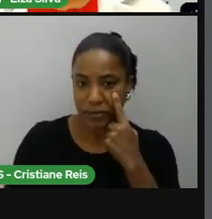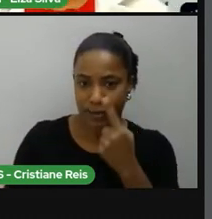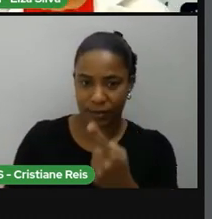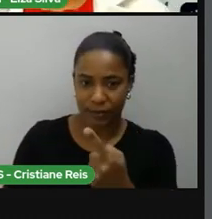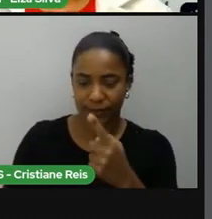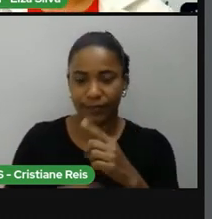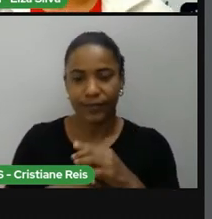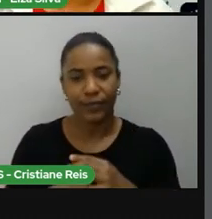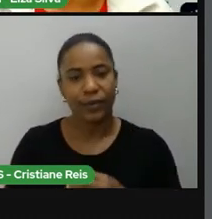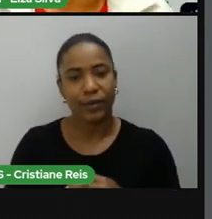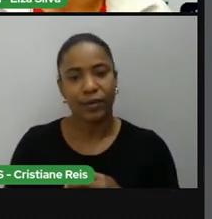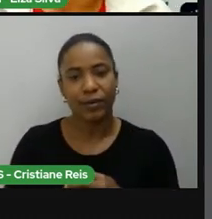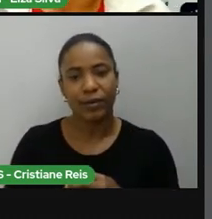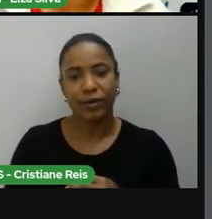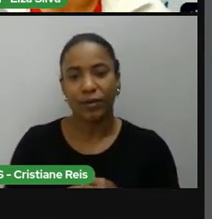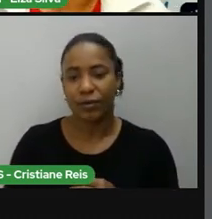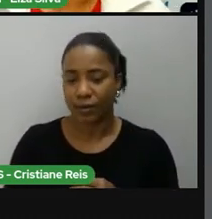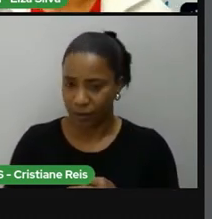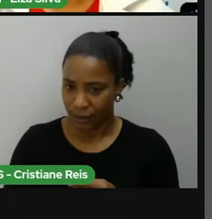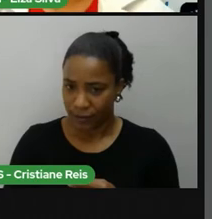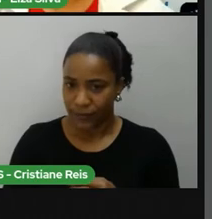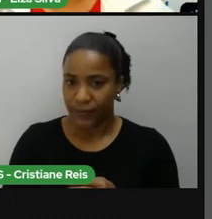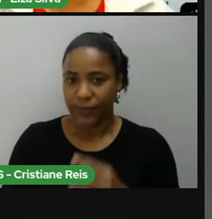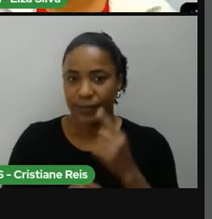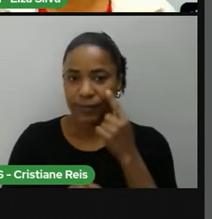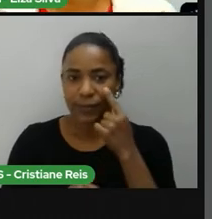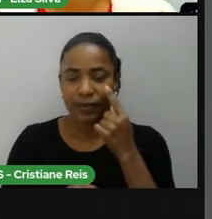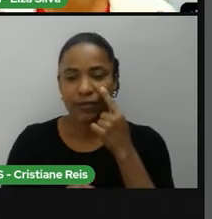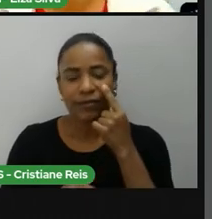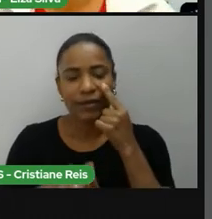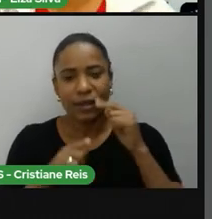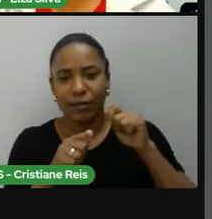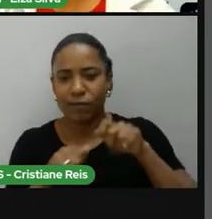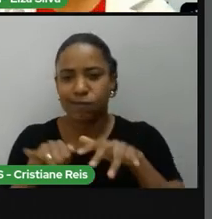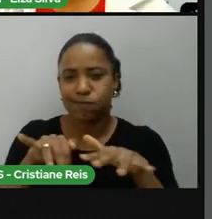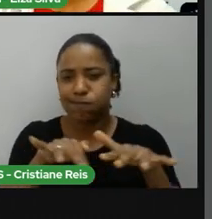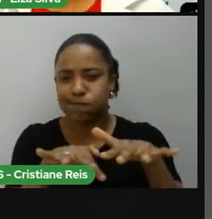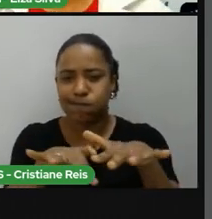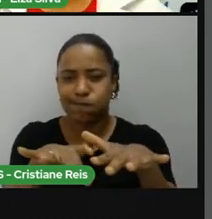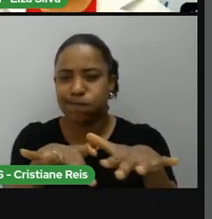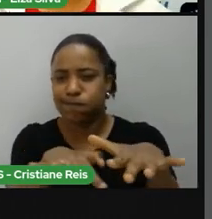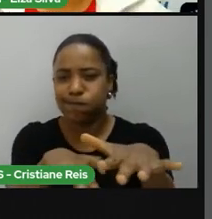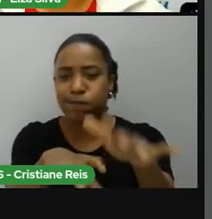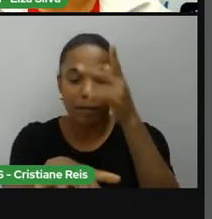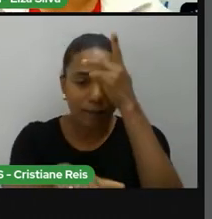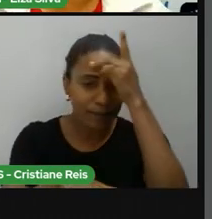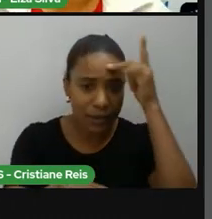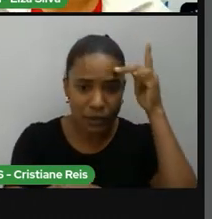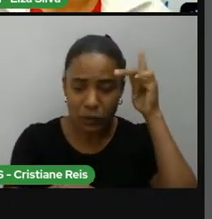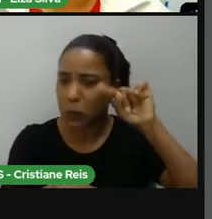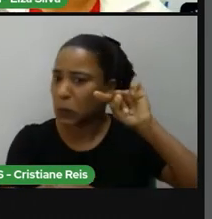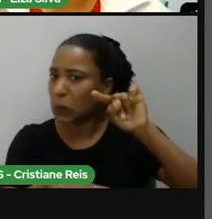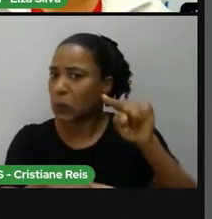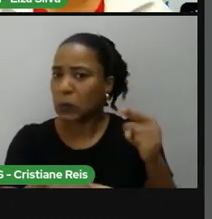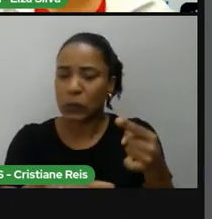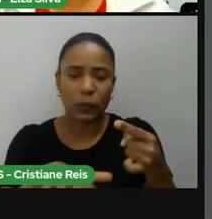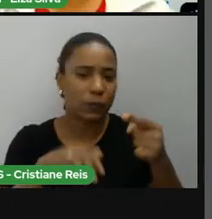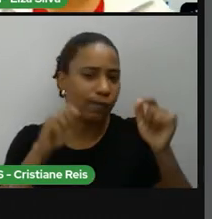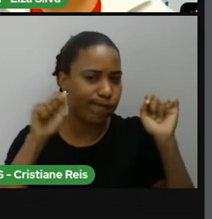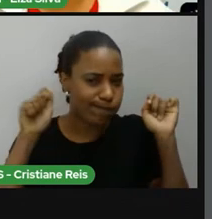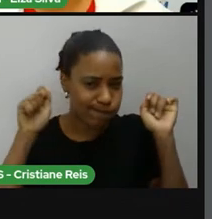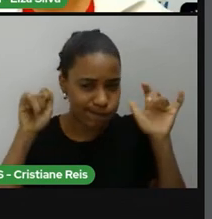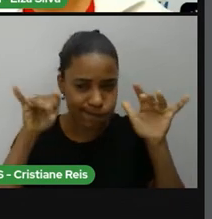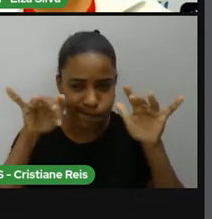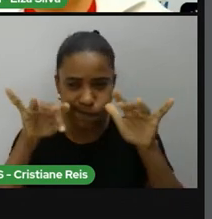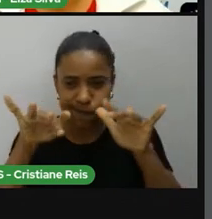a imagem ao lado. Nós temos milhares de pessoas que acompanharam Martin Luther